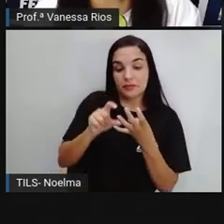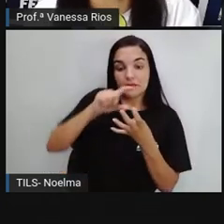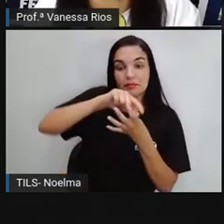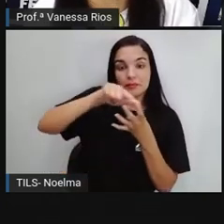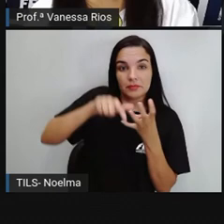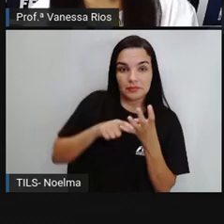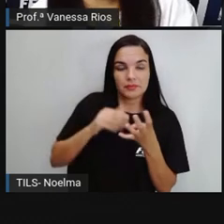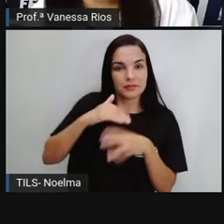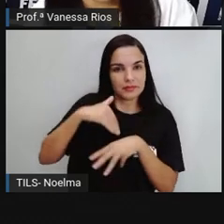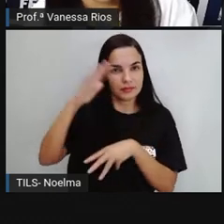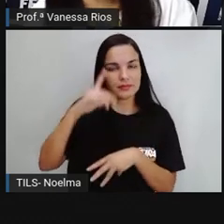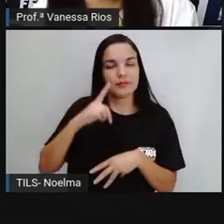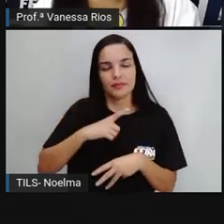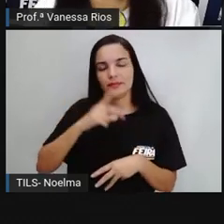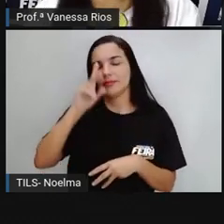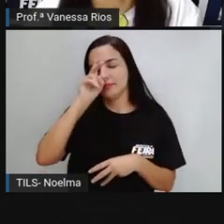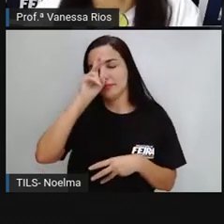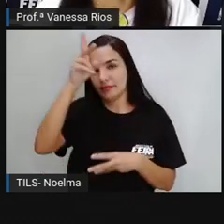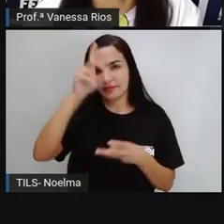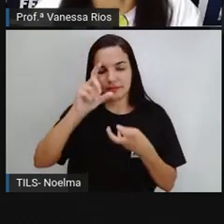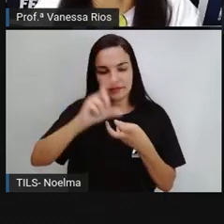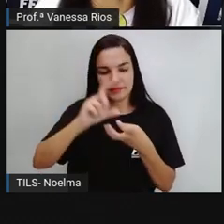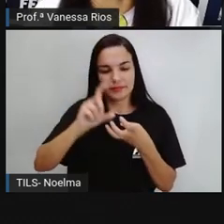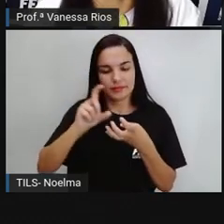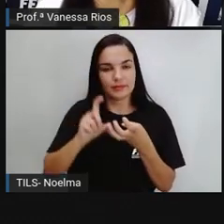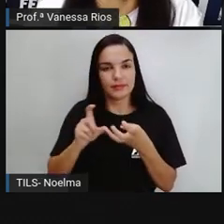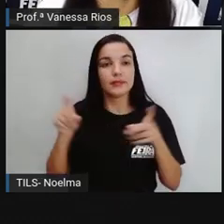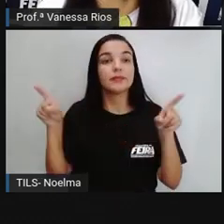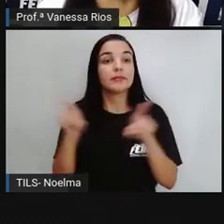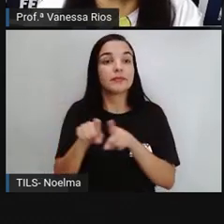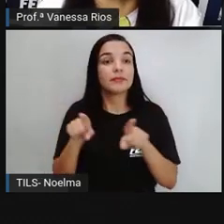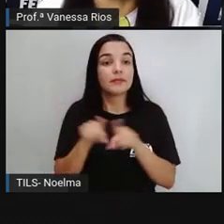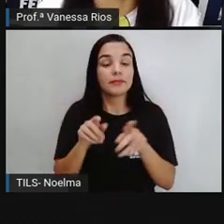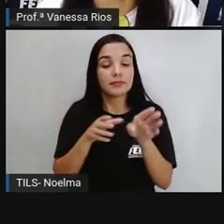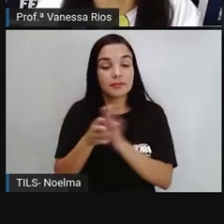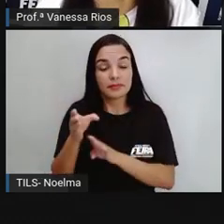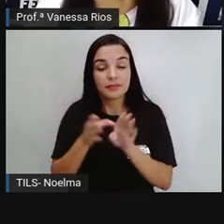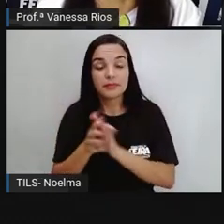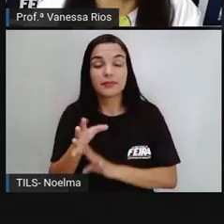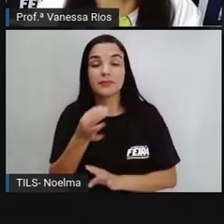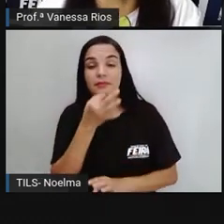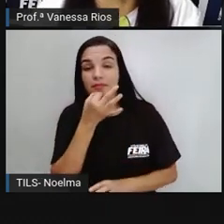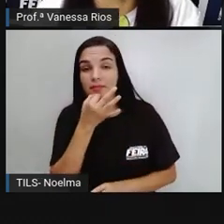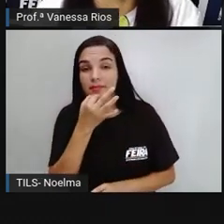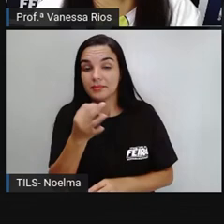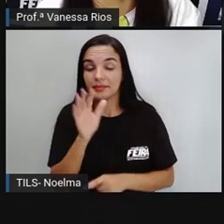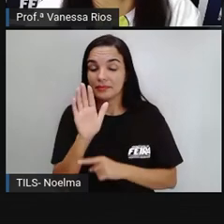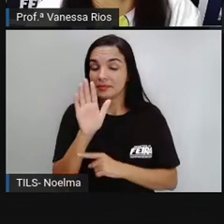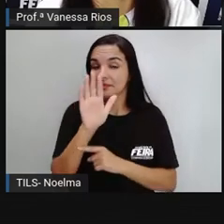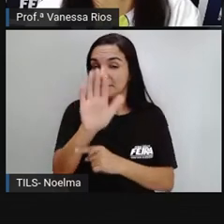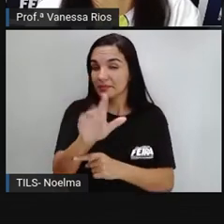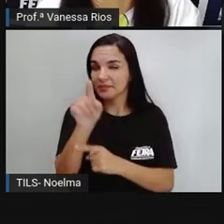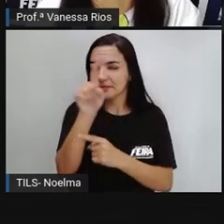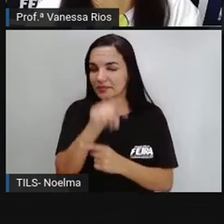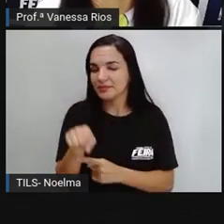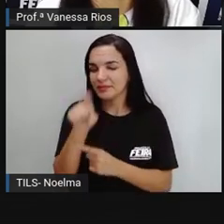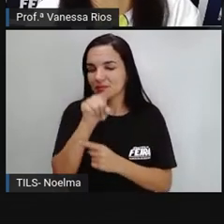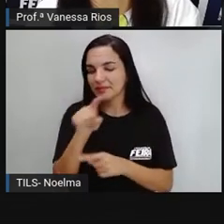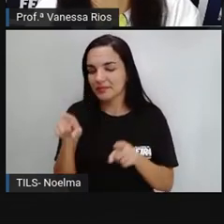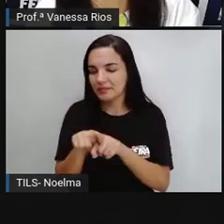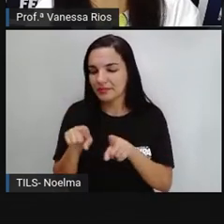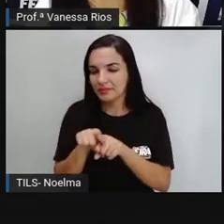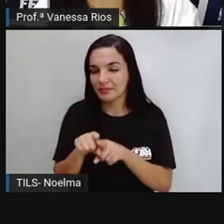sílaba tônica. E a Pró também orientou aí, deu uma dica que ajuda a gente a identificar a sílaba